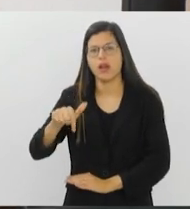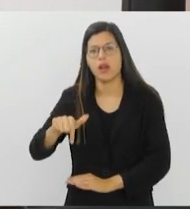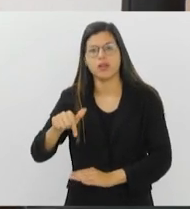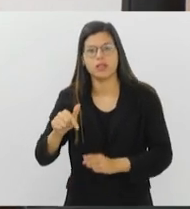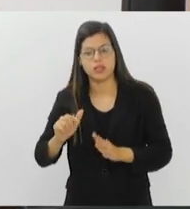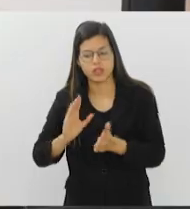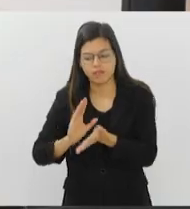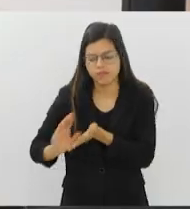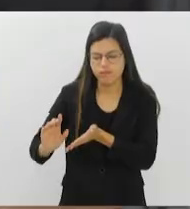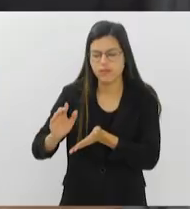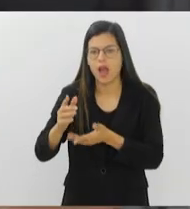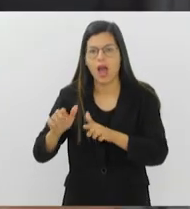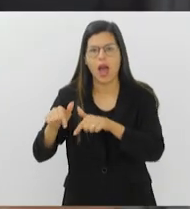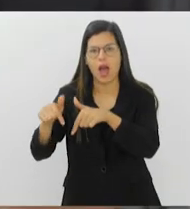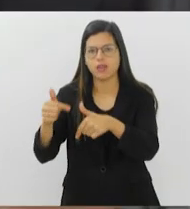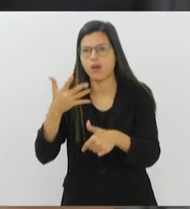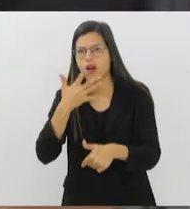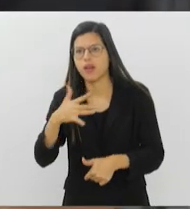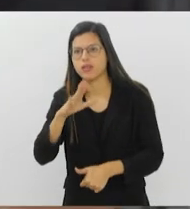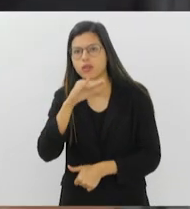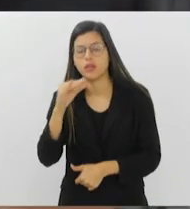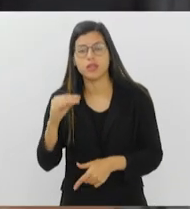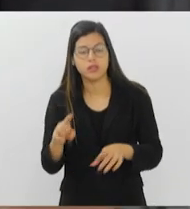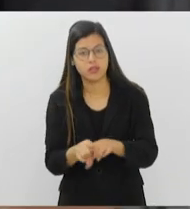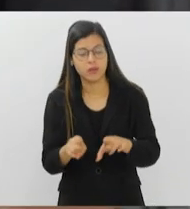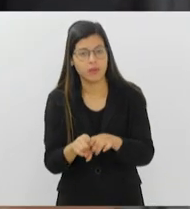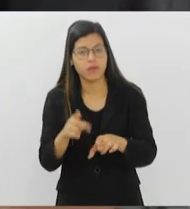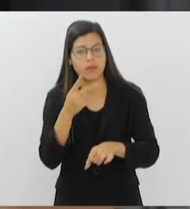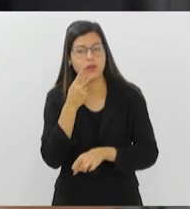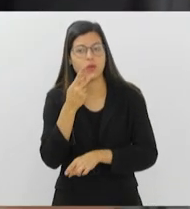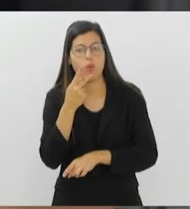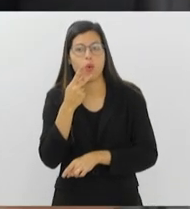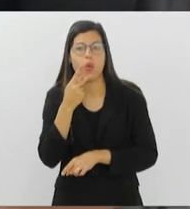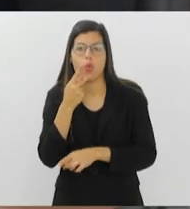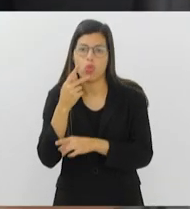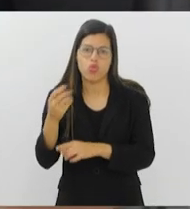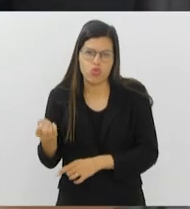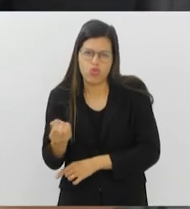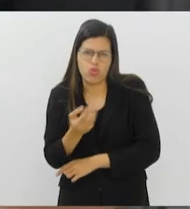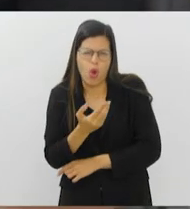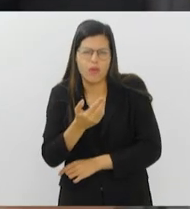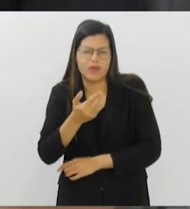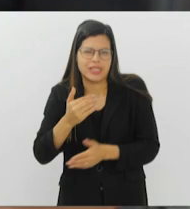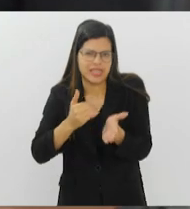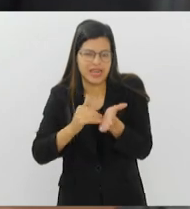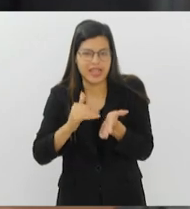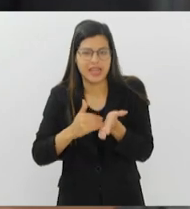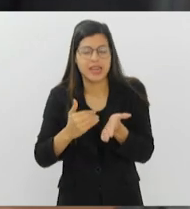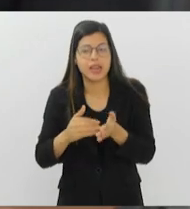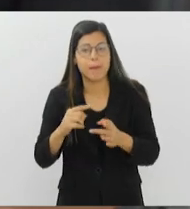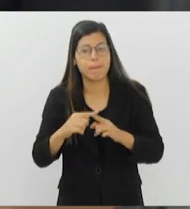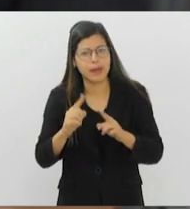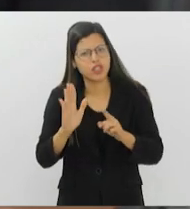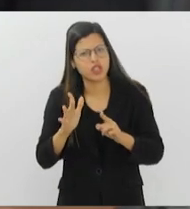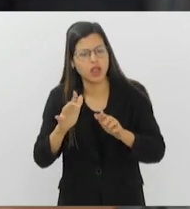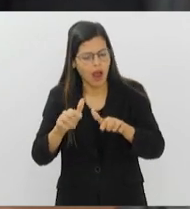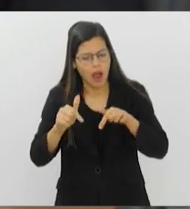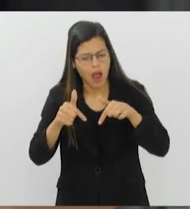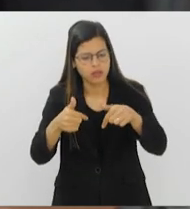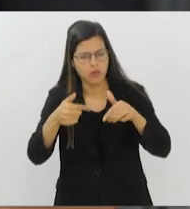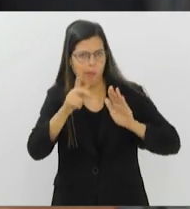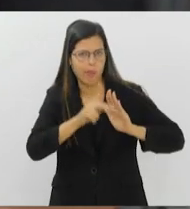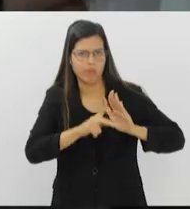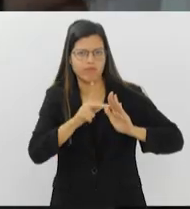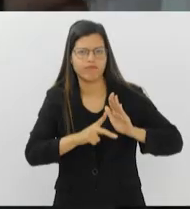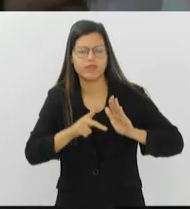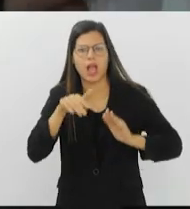criança e ao adolescente. E adiantou também que apesar de nova, a subsecretaria já está definindo ações na área de apoio à